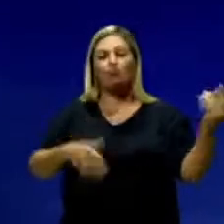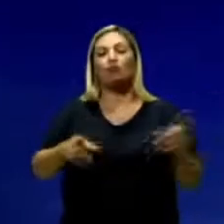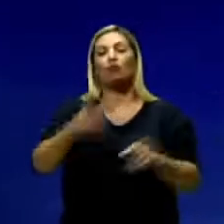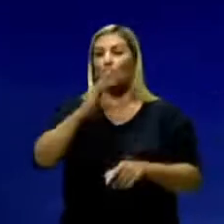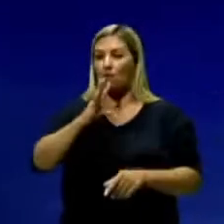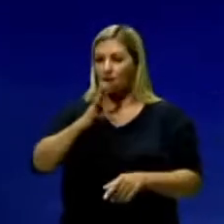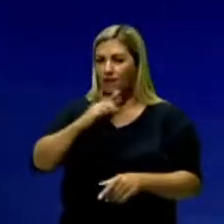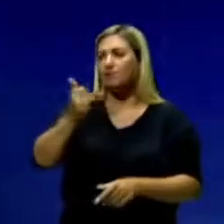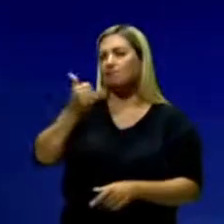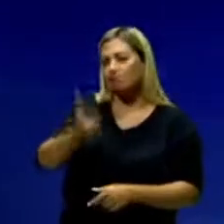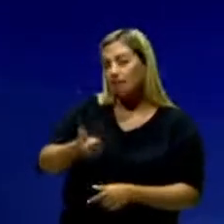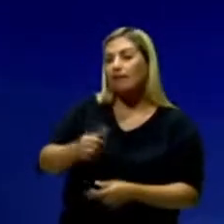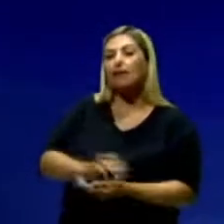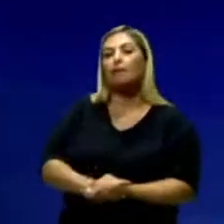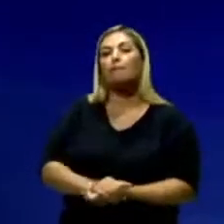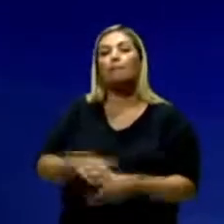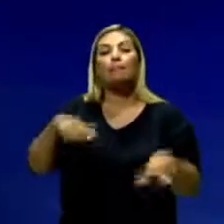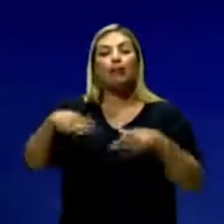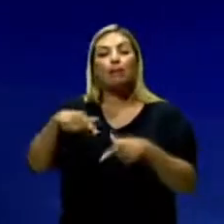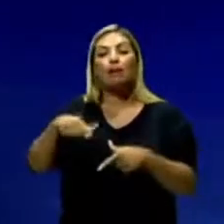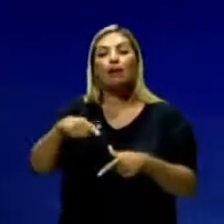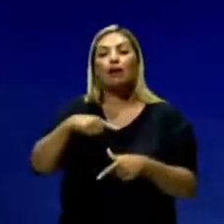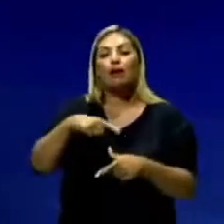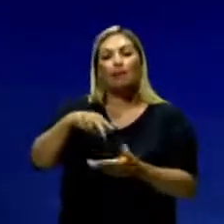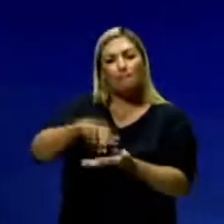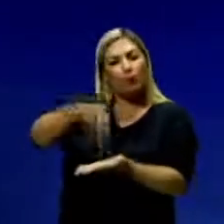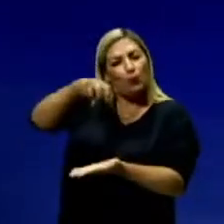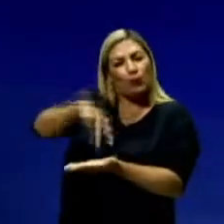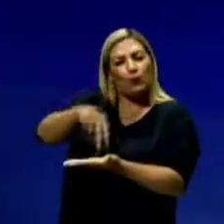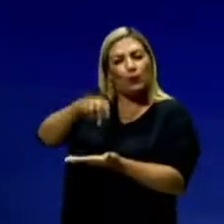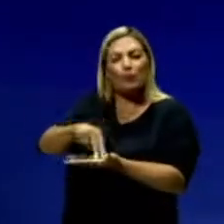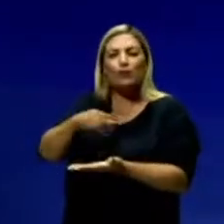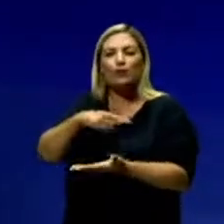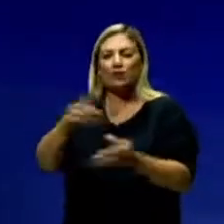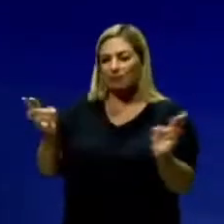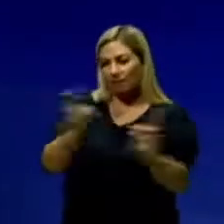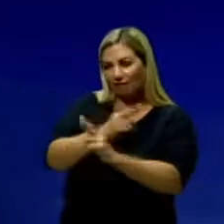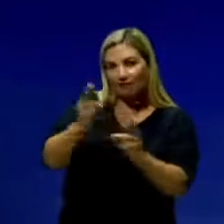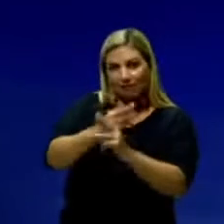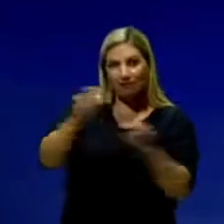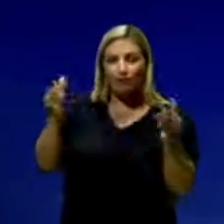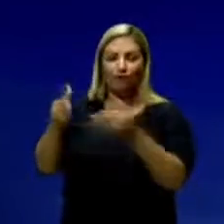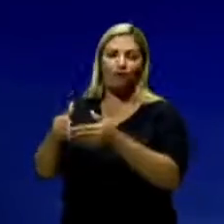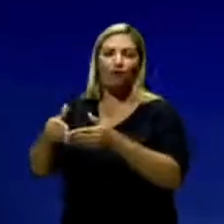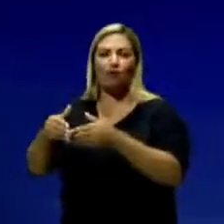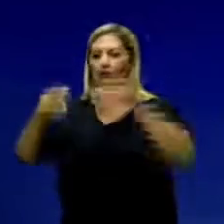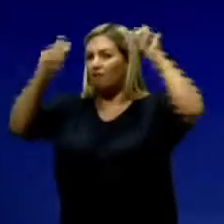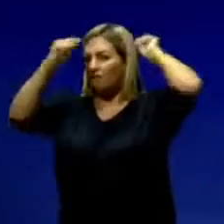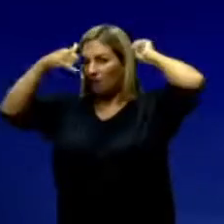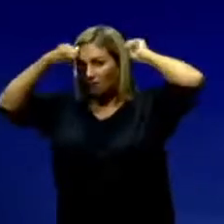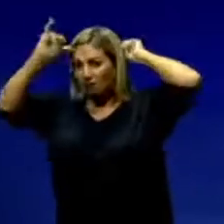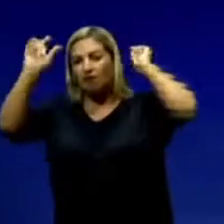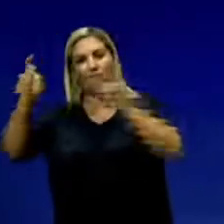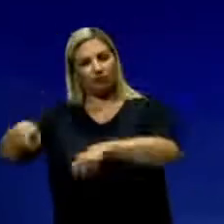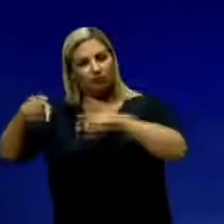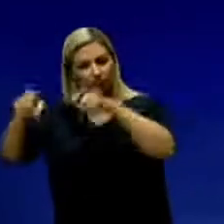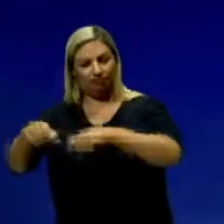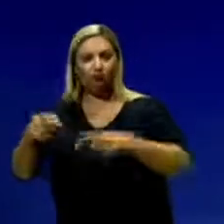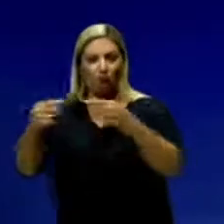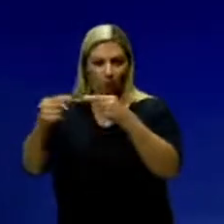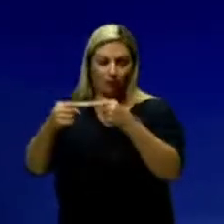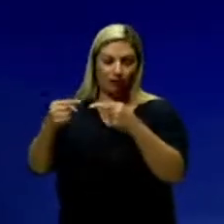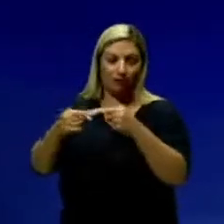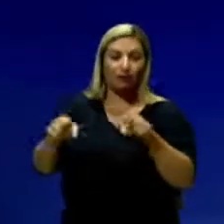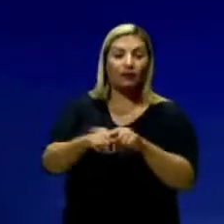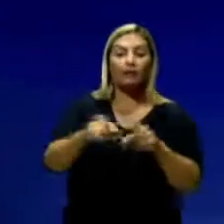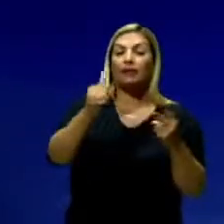né? Que ela trabalha com saltitos e tem uma relação toda voltada para o campo. E a dança italiana, que